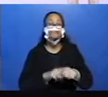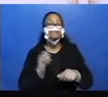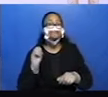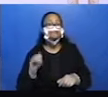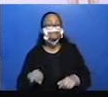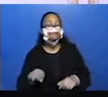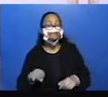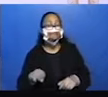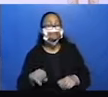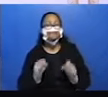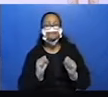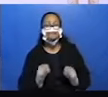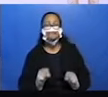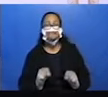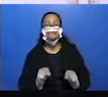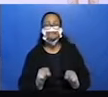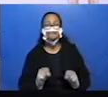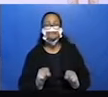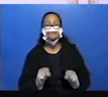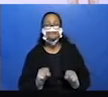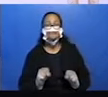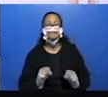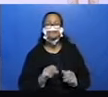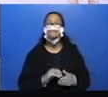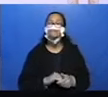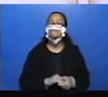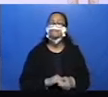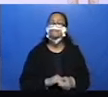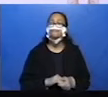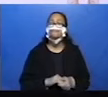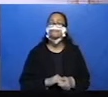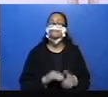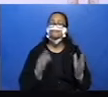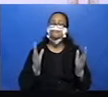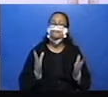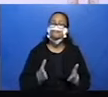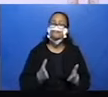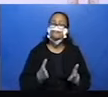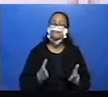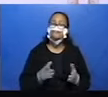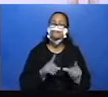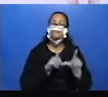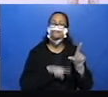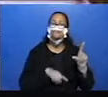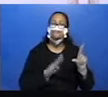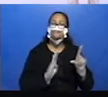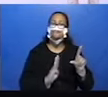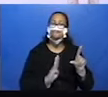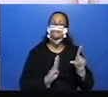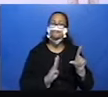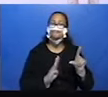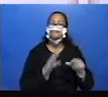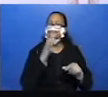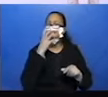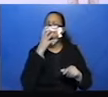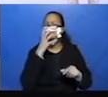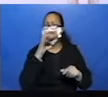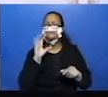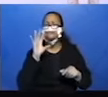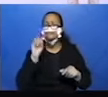Tá? Se ele não estiver funcionando aqui como substantivo. Agora, letra B. O cão latia.